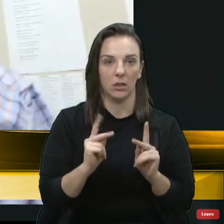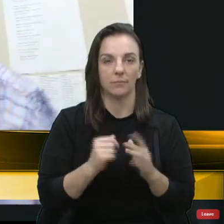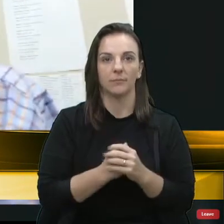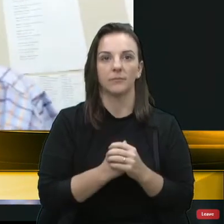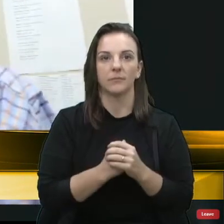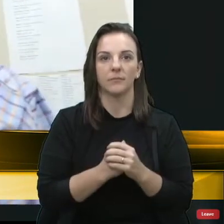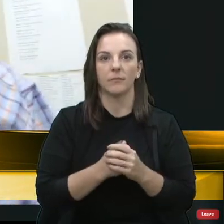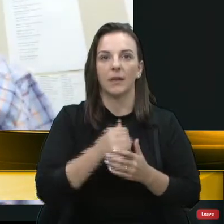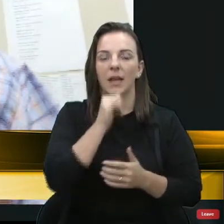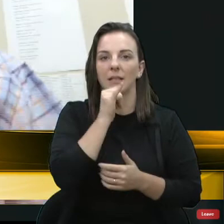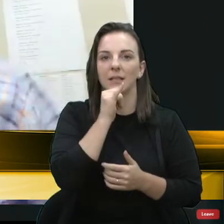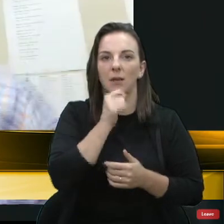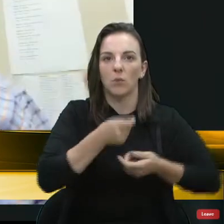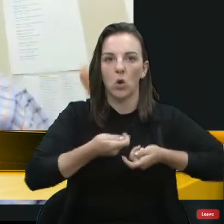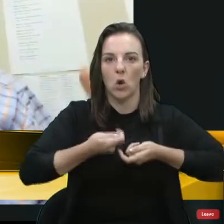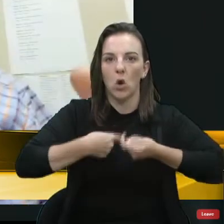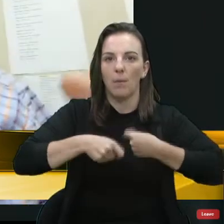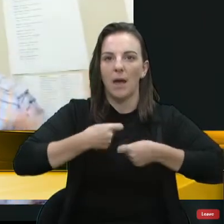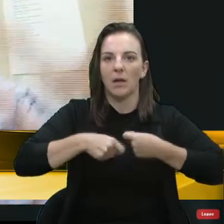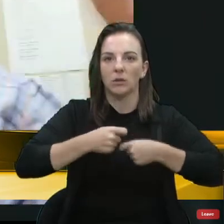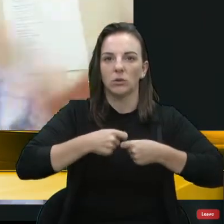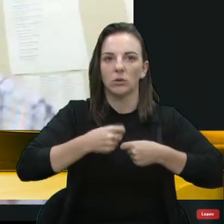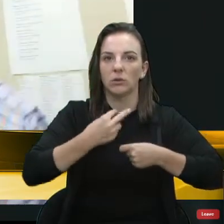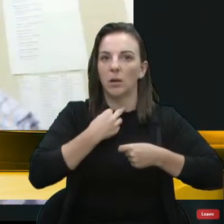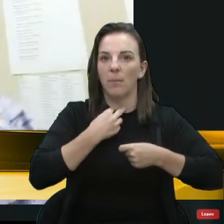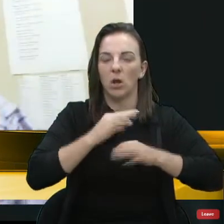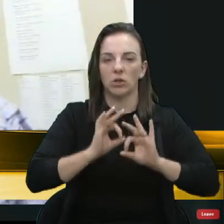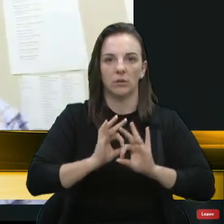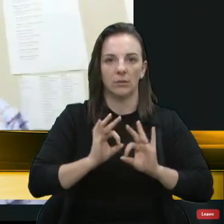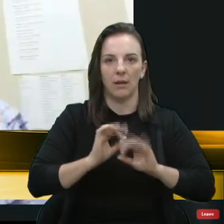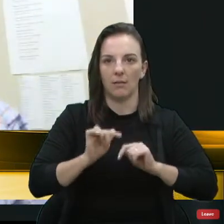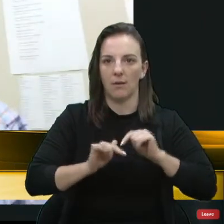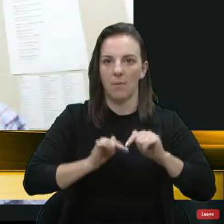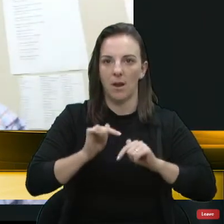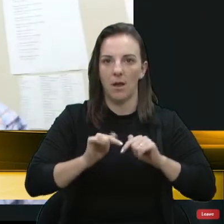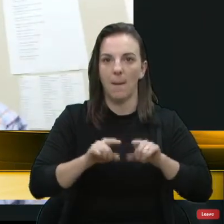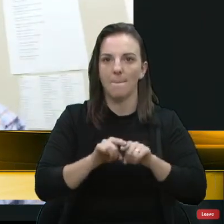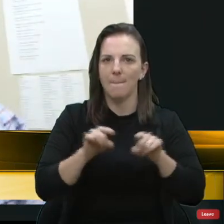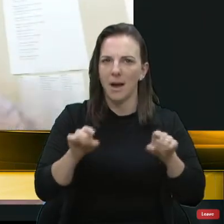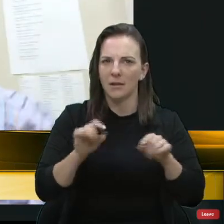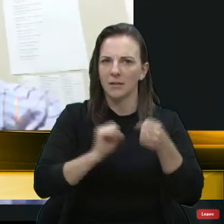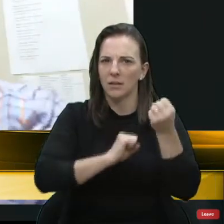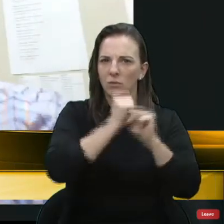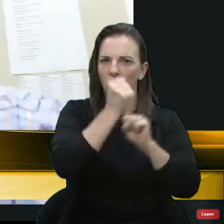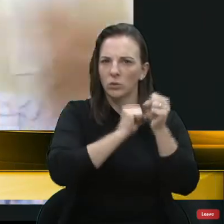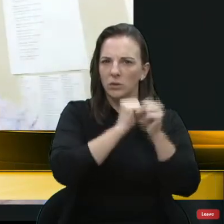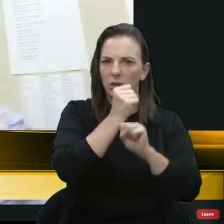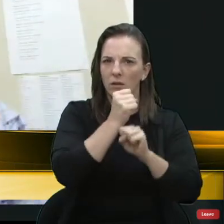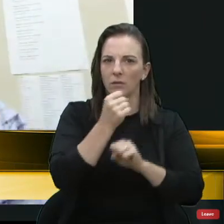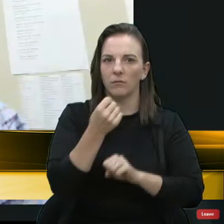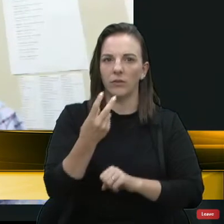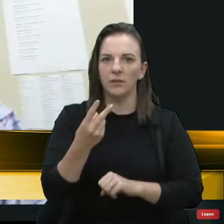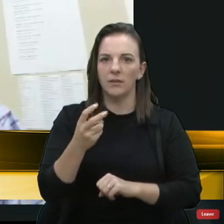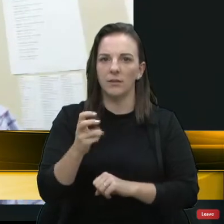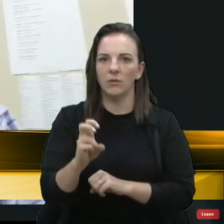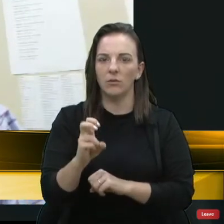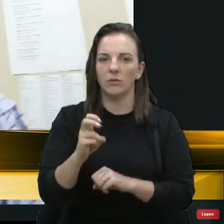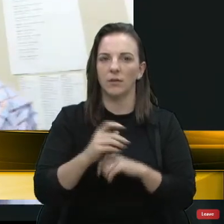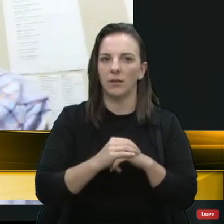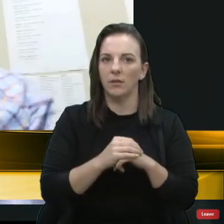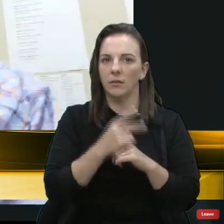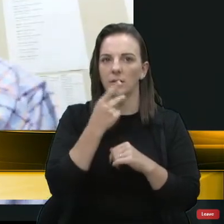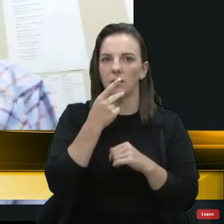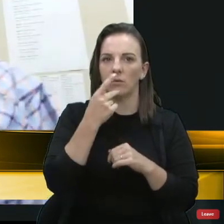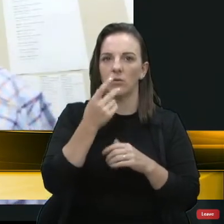o comércio. Não pode ninguém trabalhar, mas a indústria, 25% pode trabalhar. Nós, na Câmara de Vereadores, estamos trabalhando,